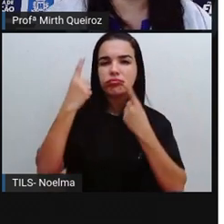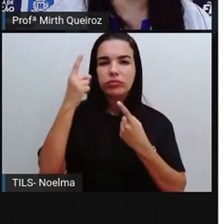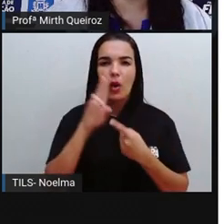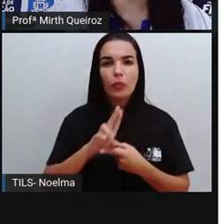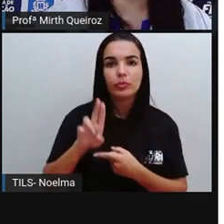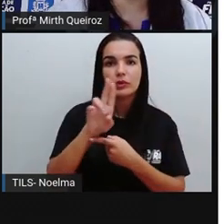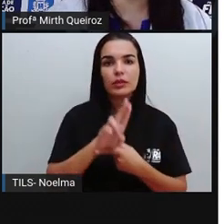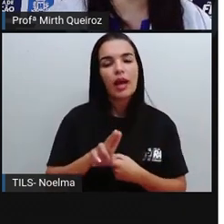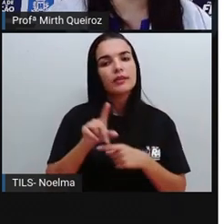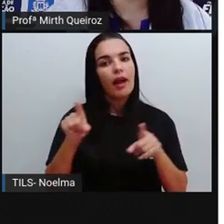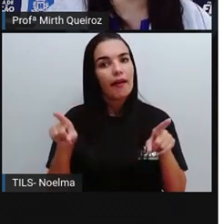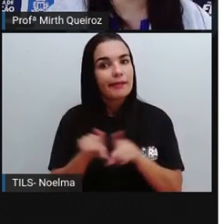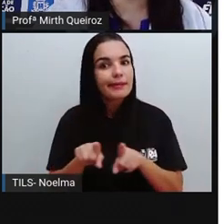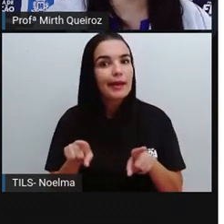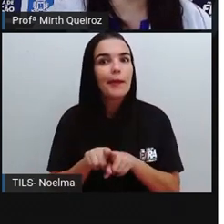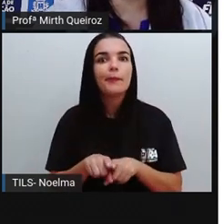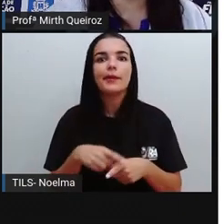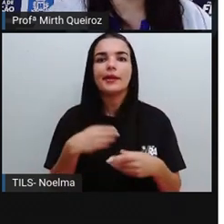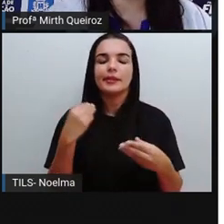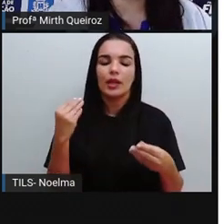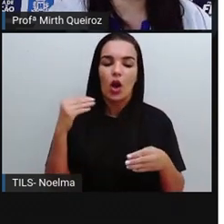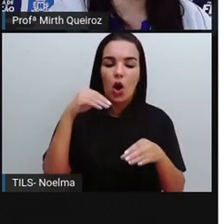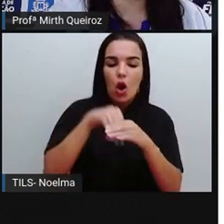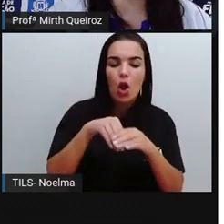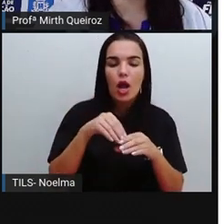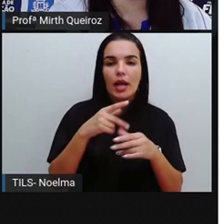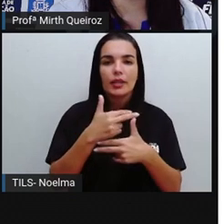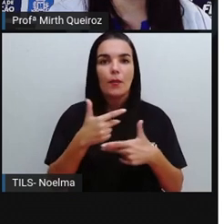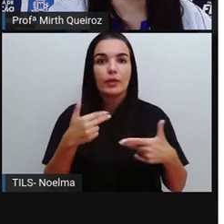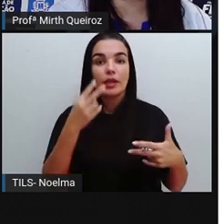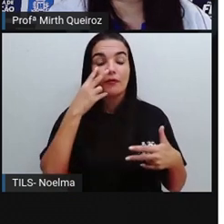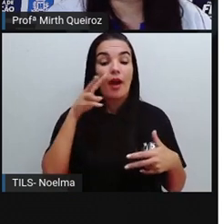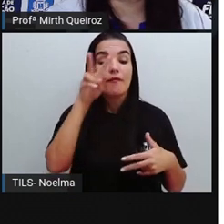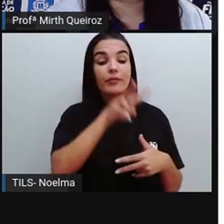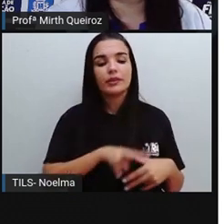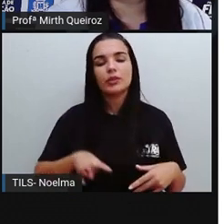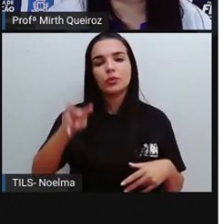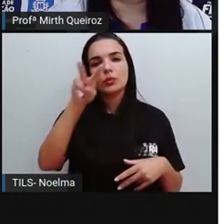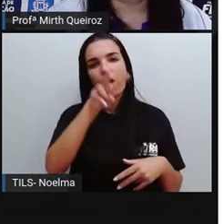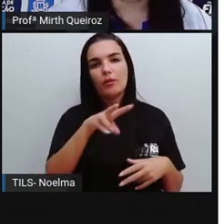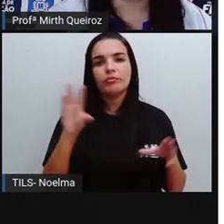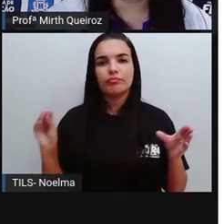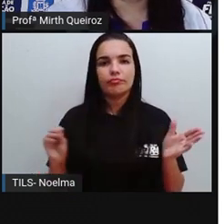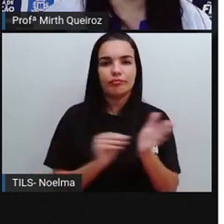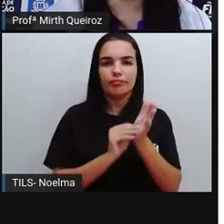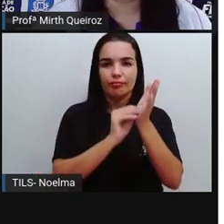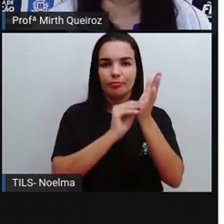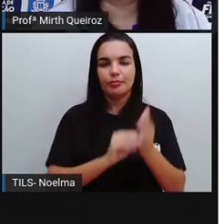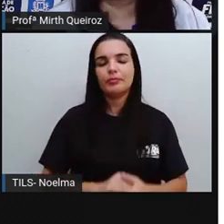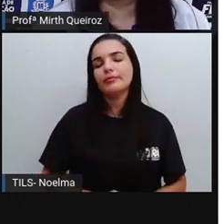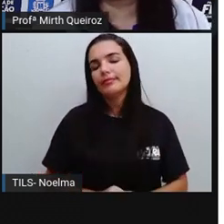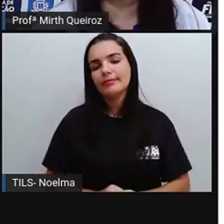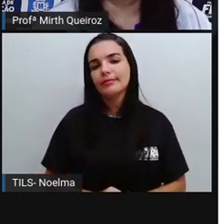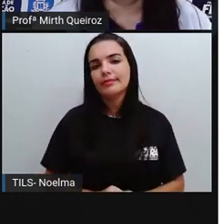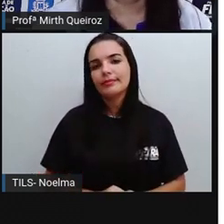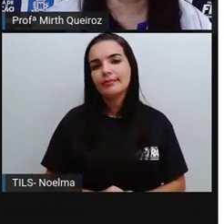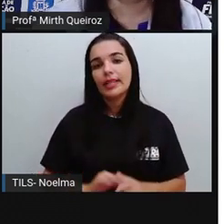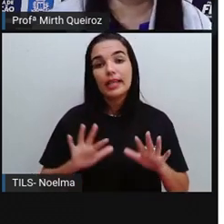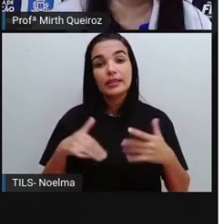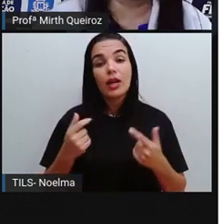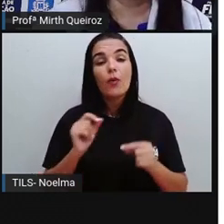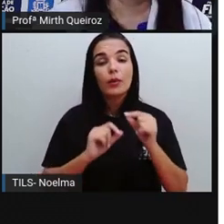uma composição, nós vamos ter alguns elementos ali visuais que vão curtir essa obra. Então, o assunto seria o quê?